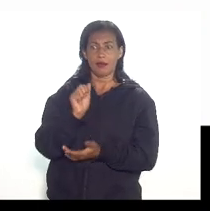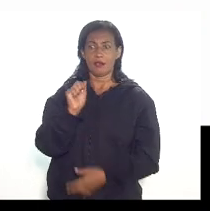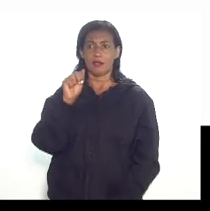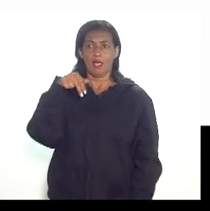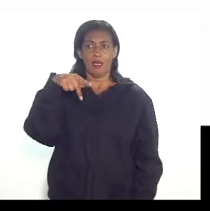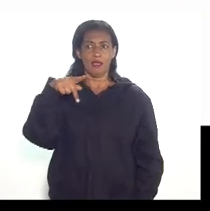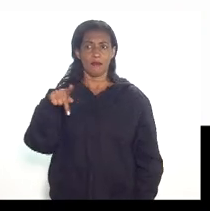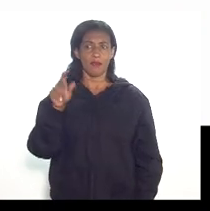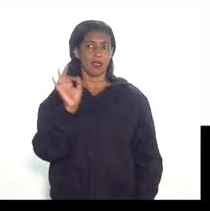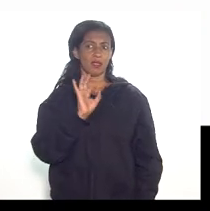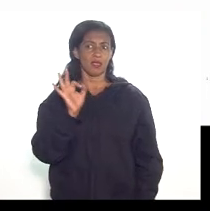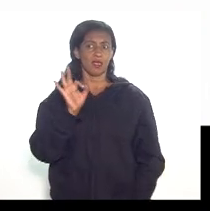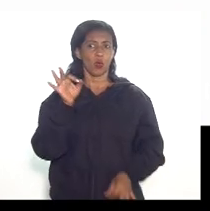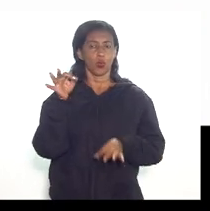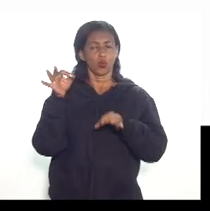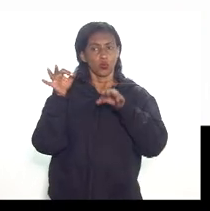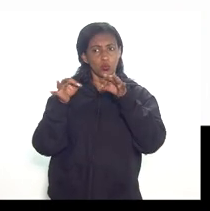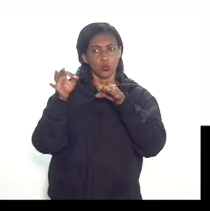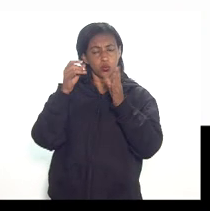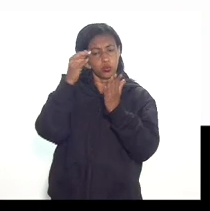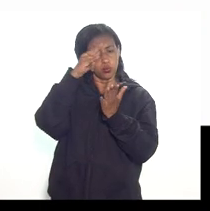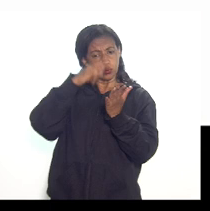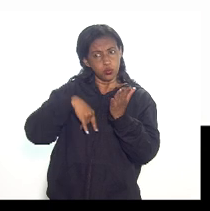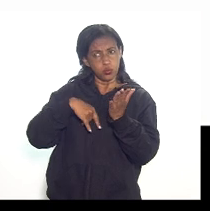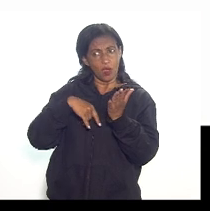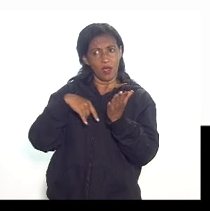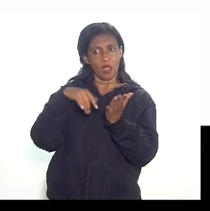ANP não ajuizar a execução fiscal do valor devido